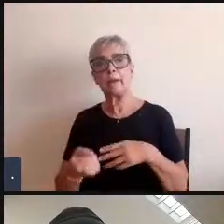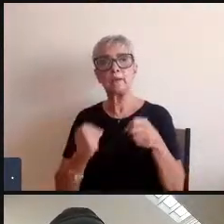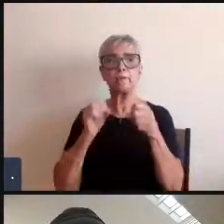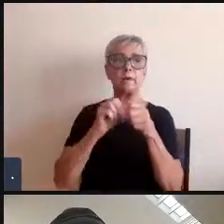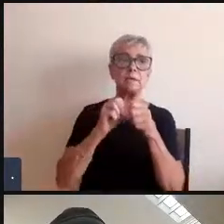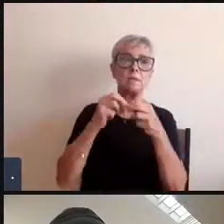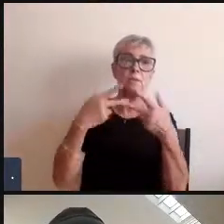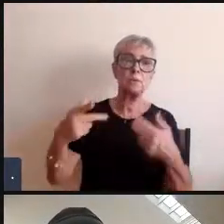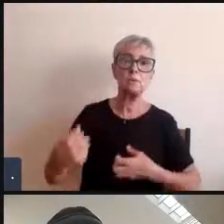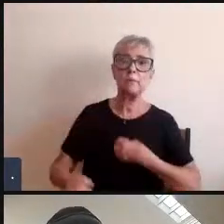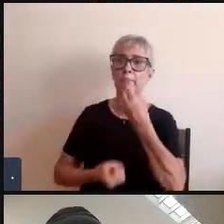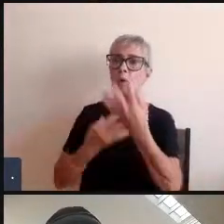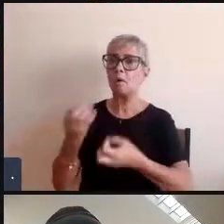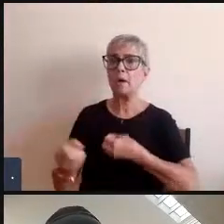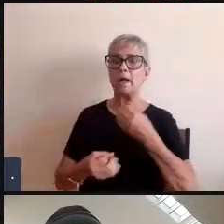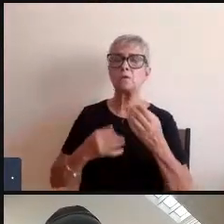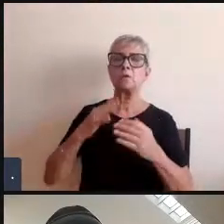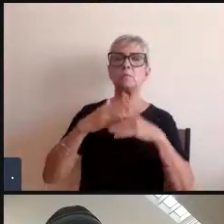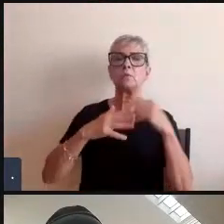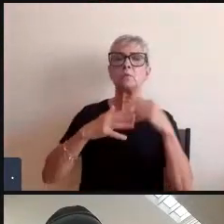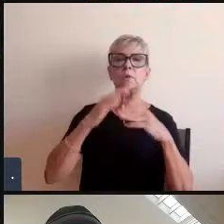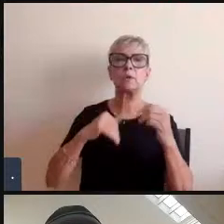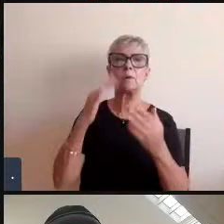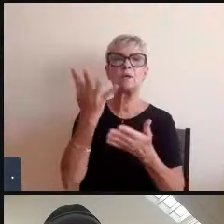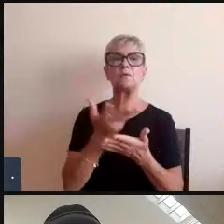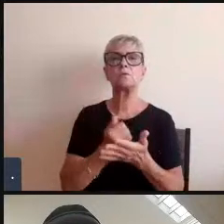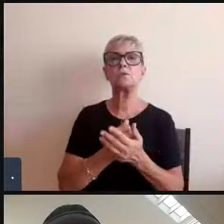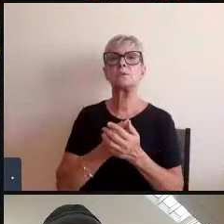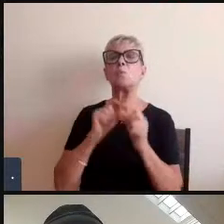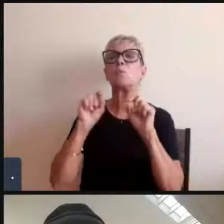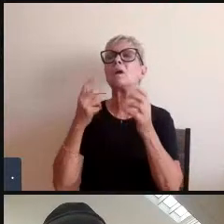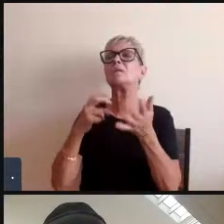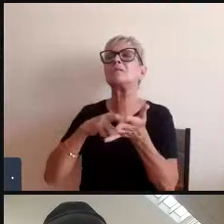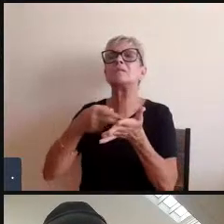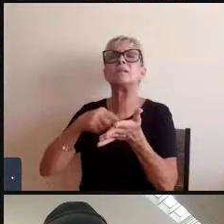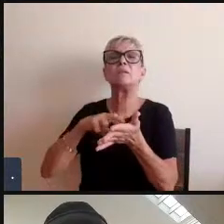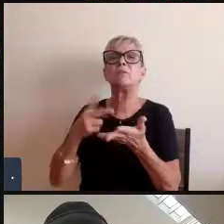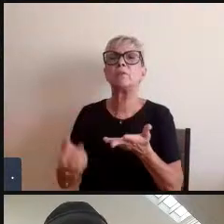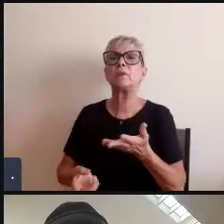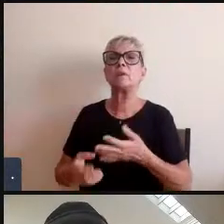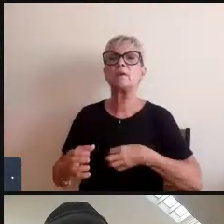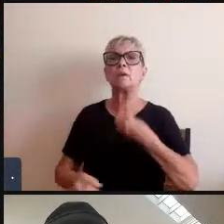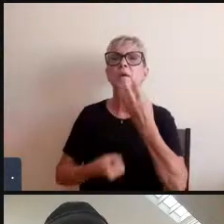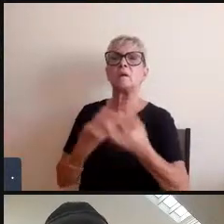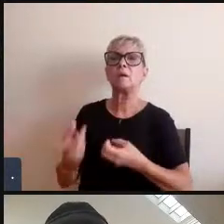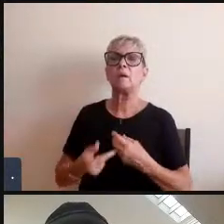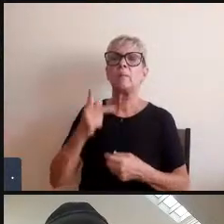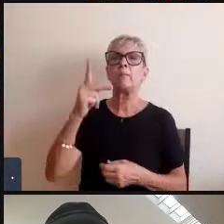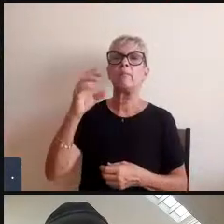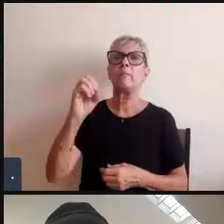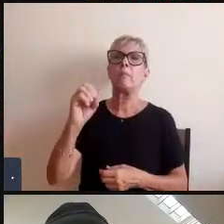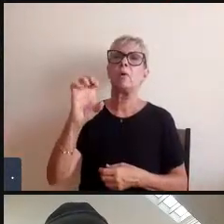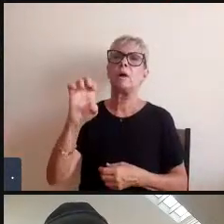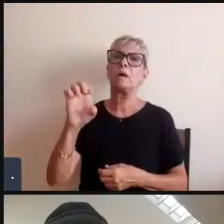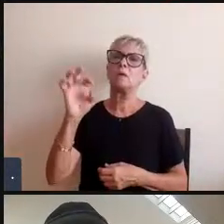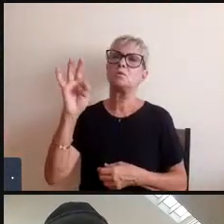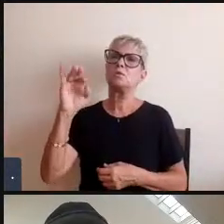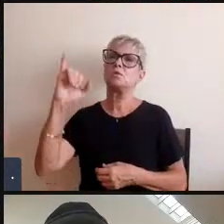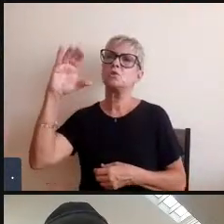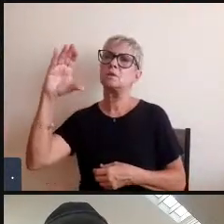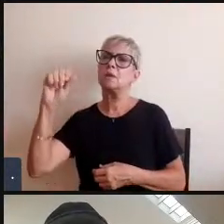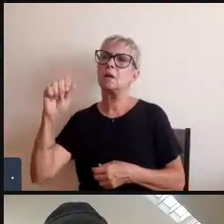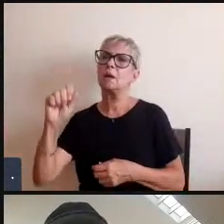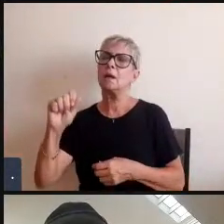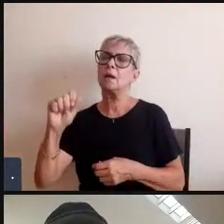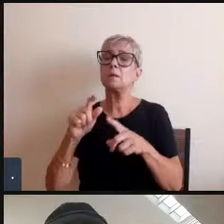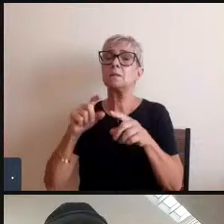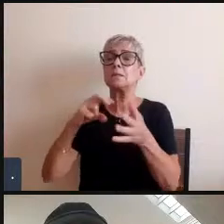artista etc na verdade o que é a poética a poética é a visão de mundo é a maneira como o artista